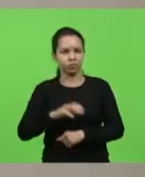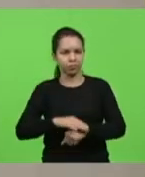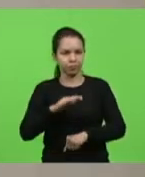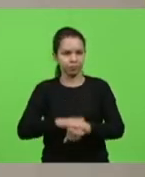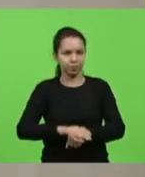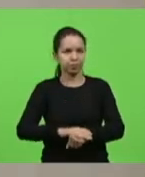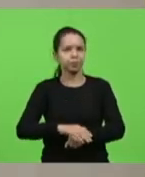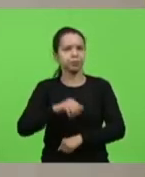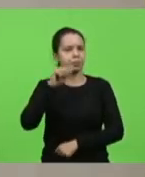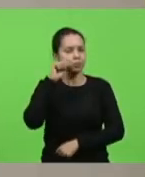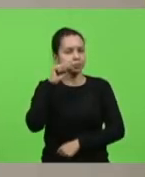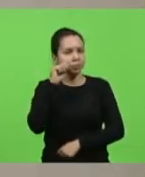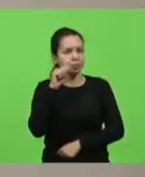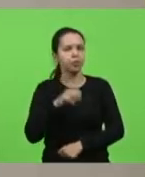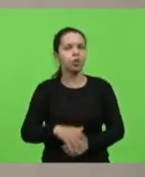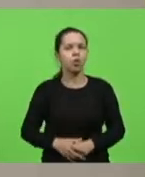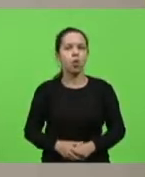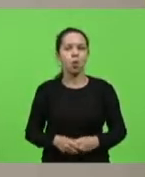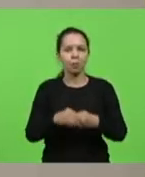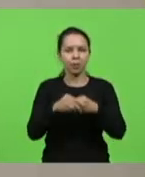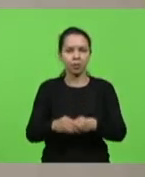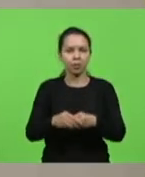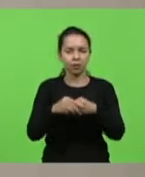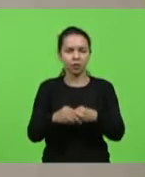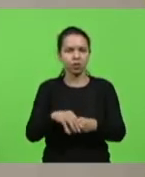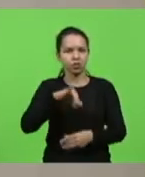Campagnolo, cumprimentando a senhora Juliana